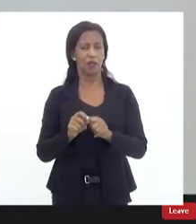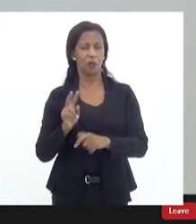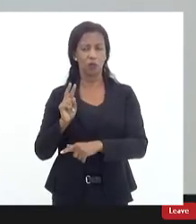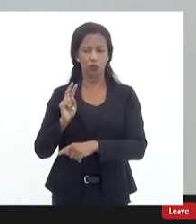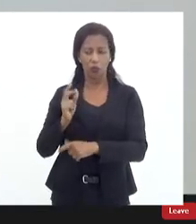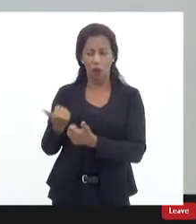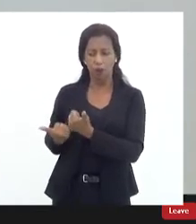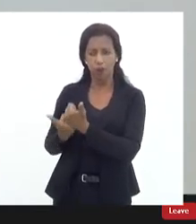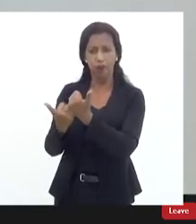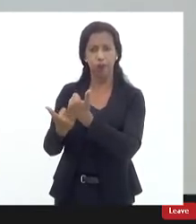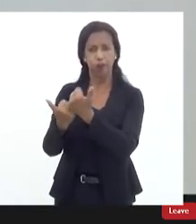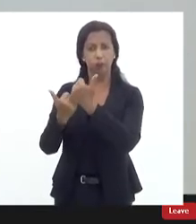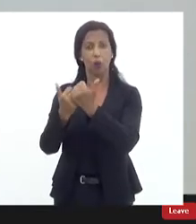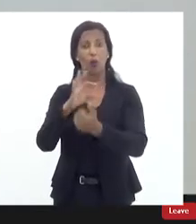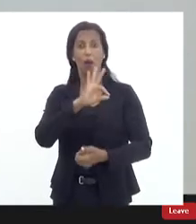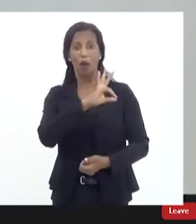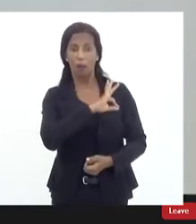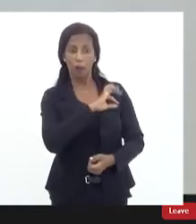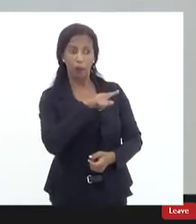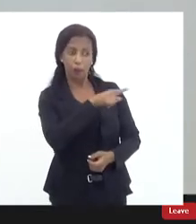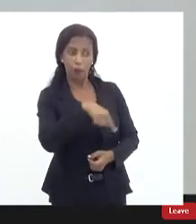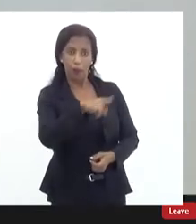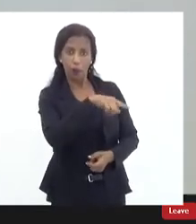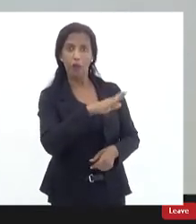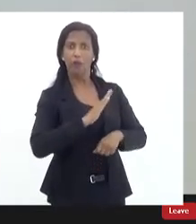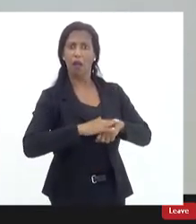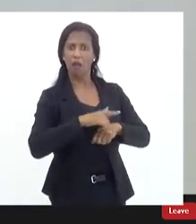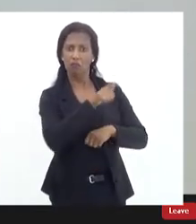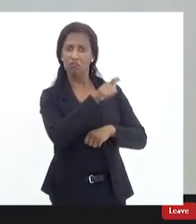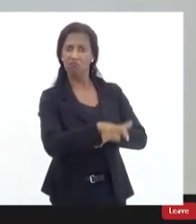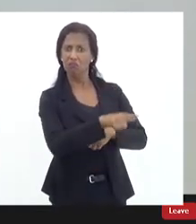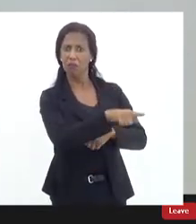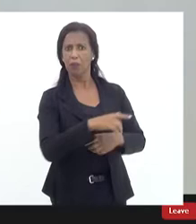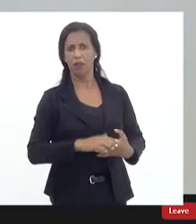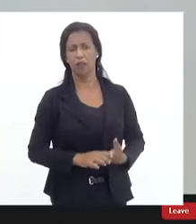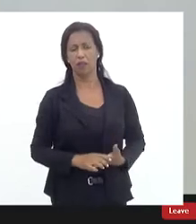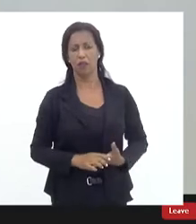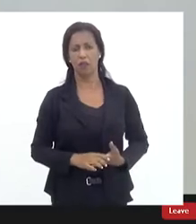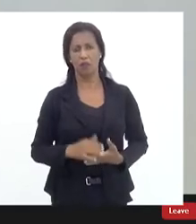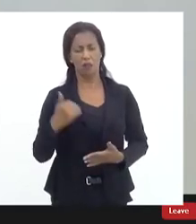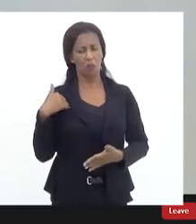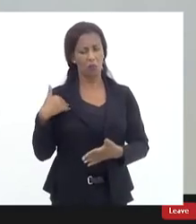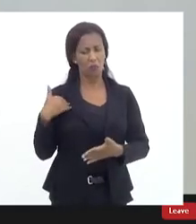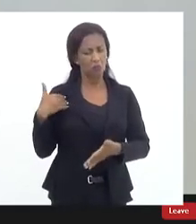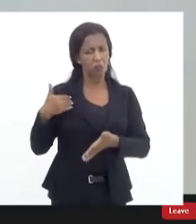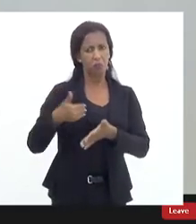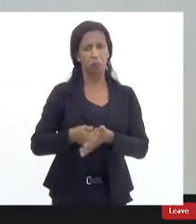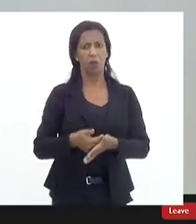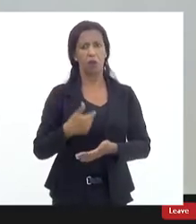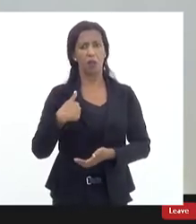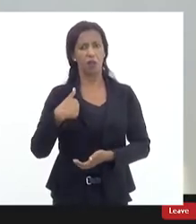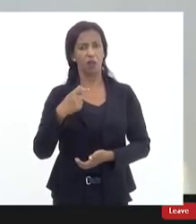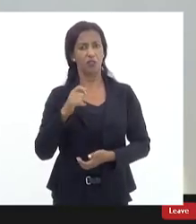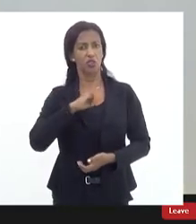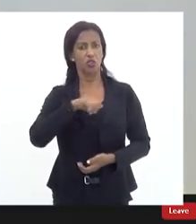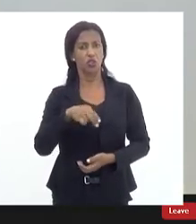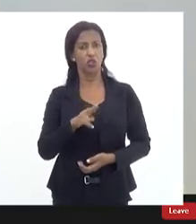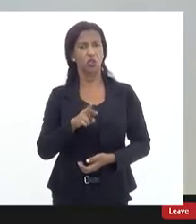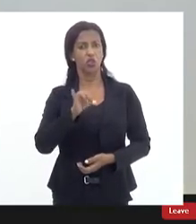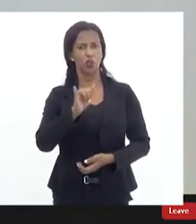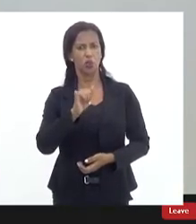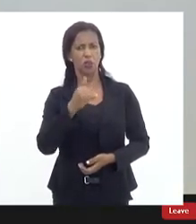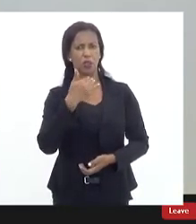assistência a policiais vítimas de violência eu recentemente inclusive fiz o júri e pedi a